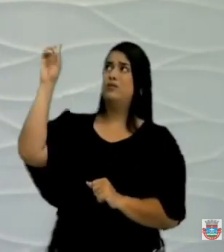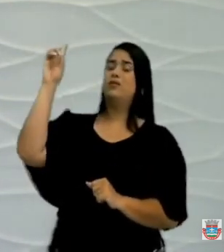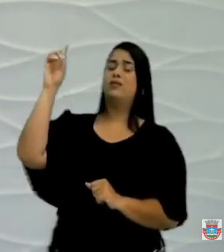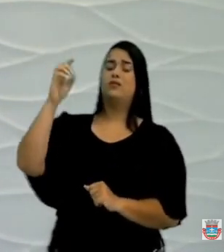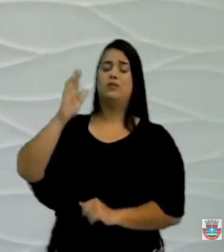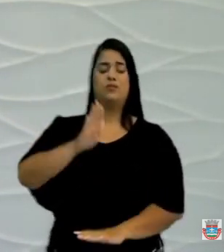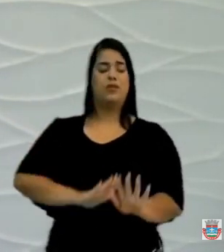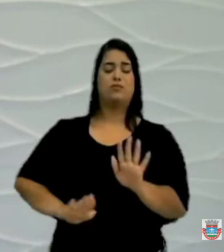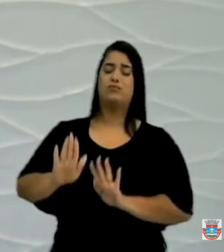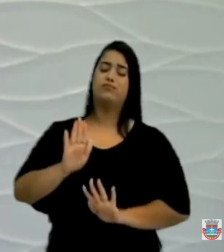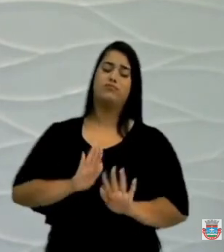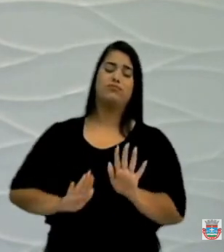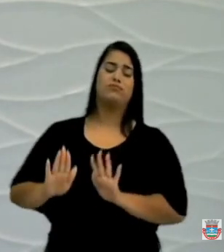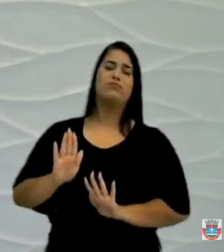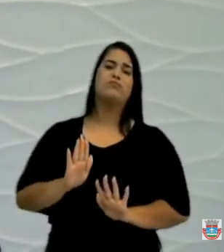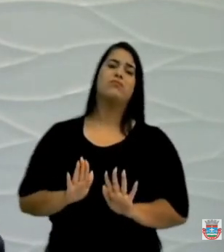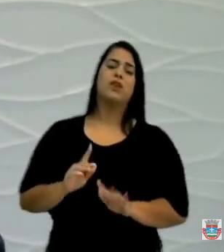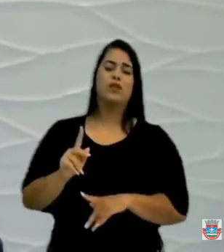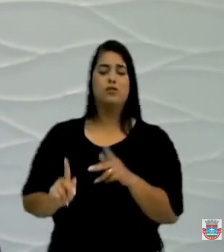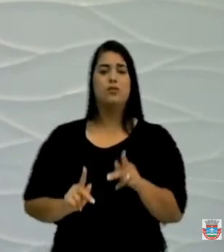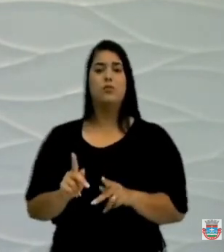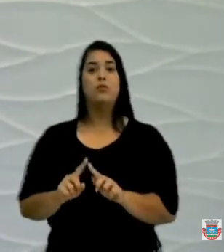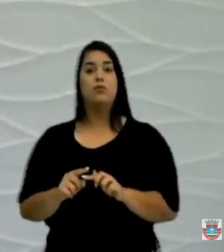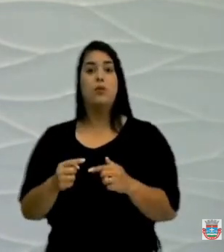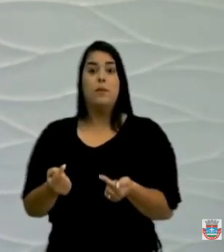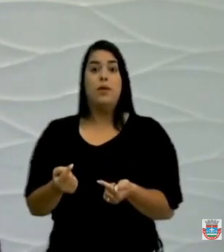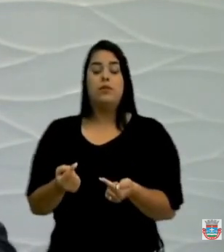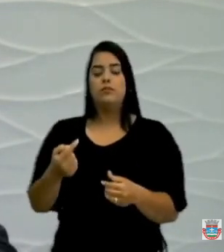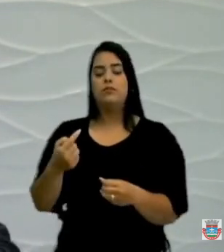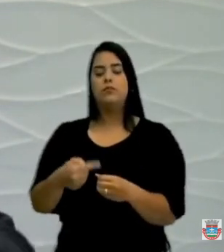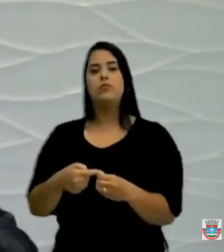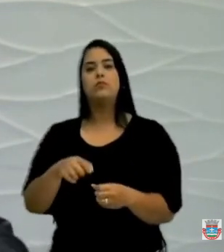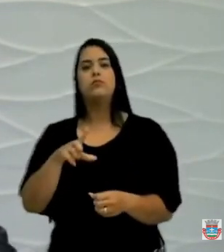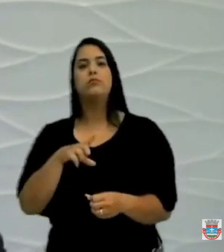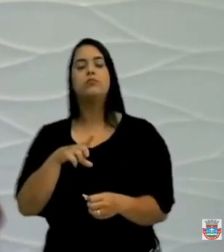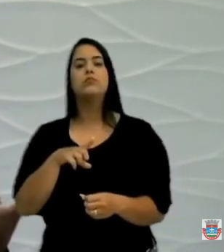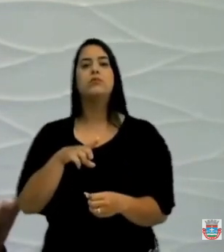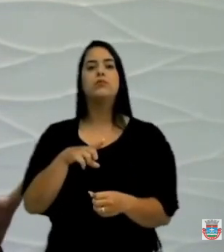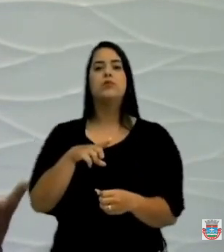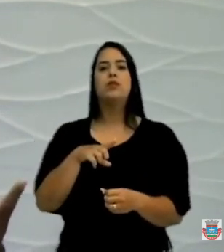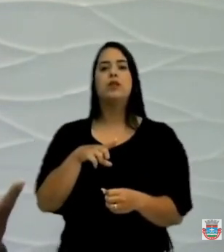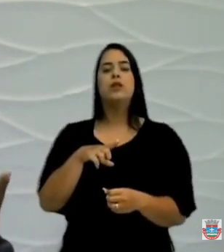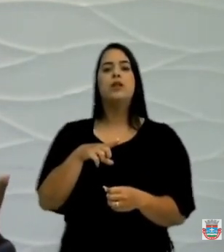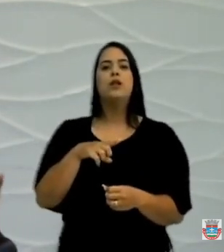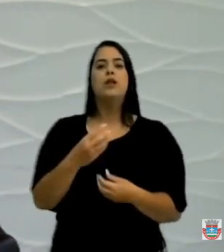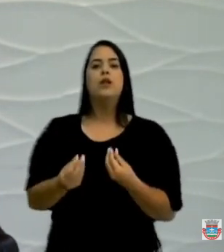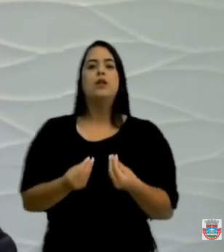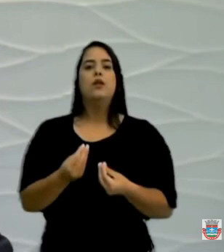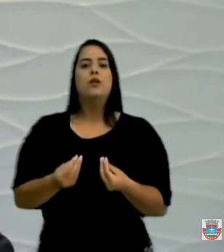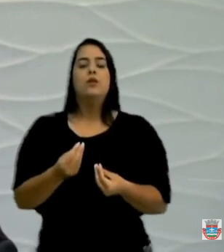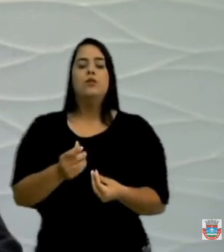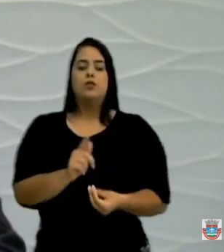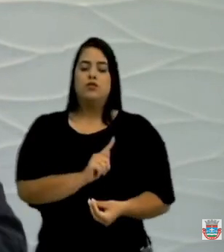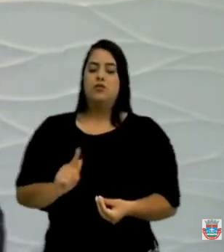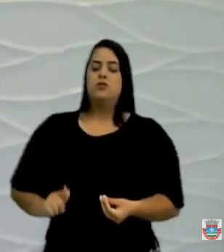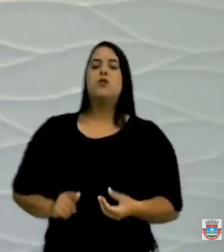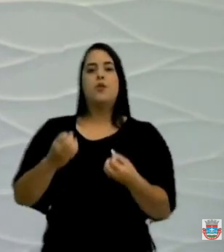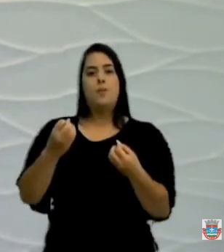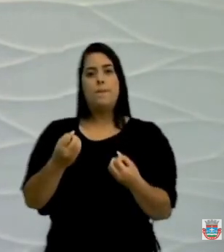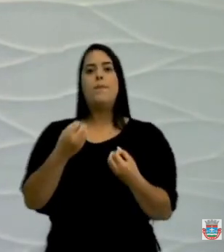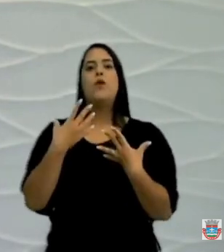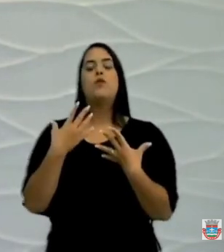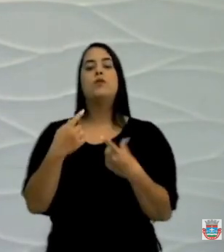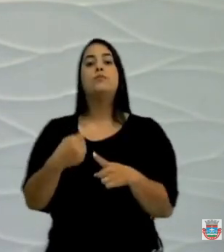atender tudo. Mas a gente, o município tinha, estava aí de mão cheia para fazer uma gestão boa, porque o que o